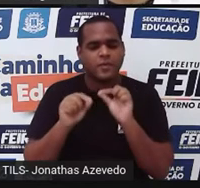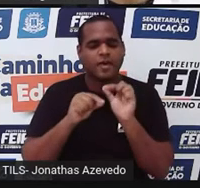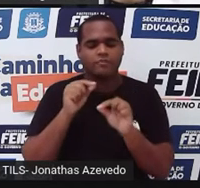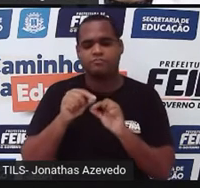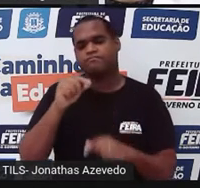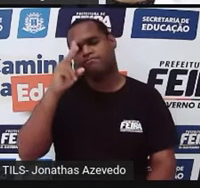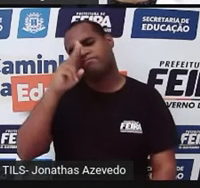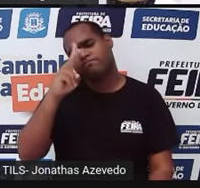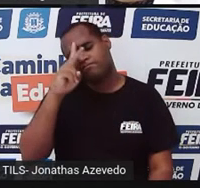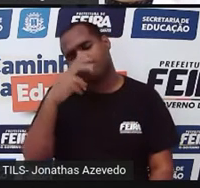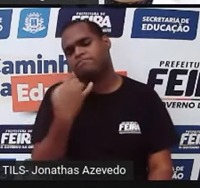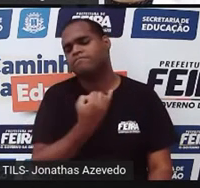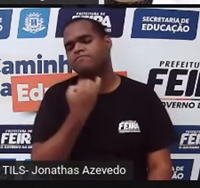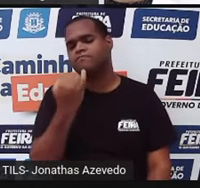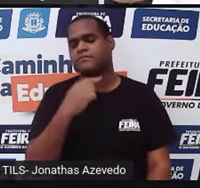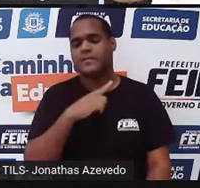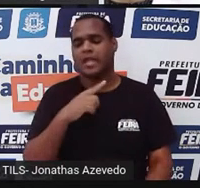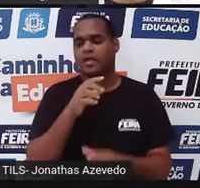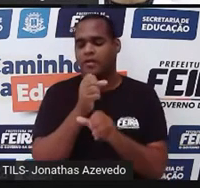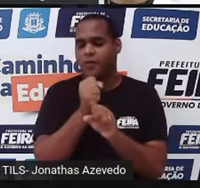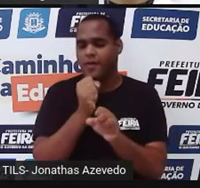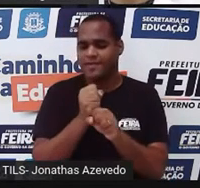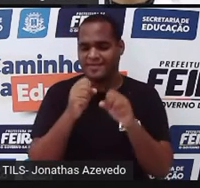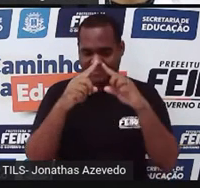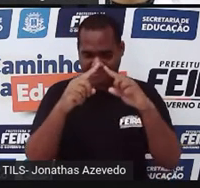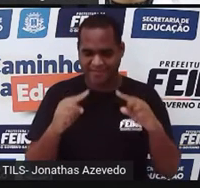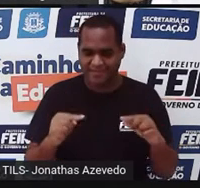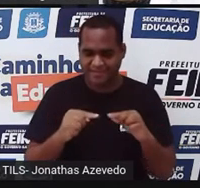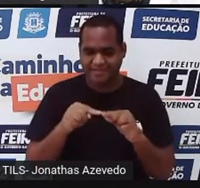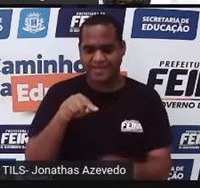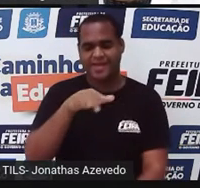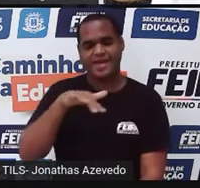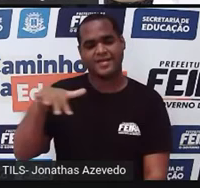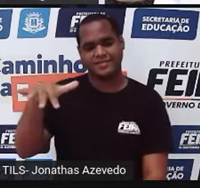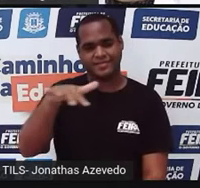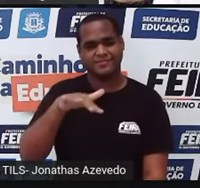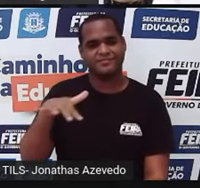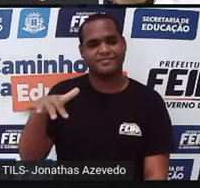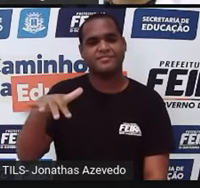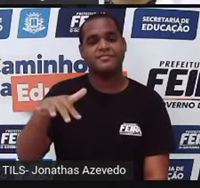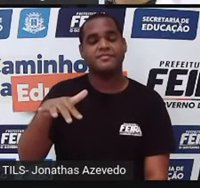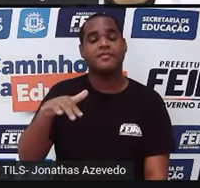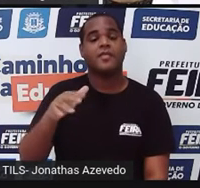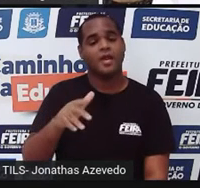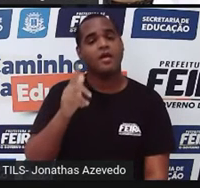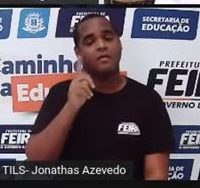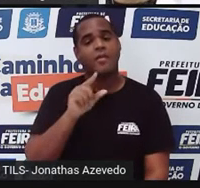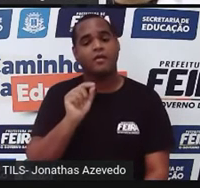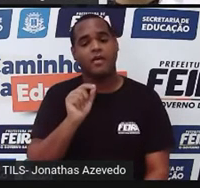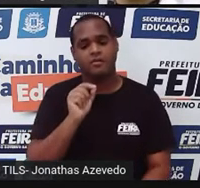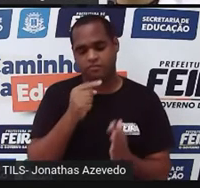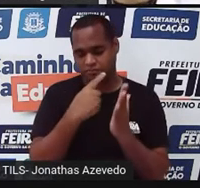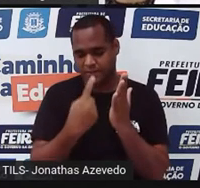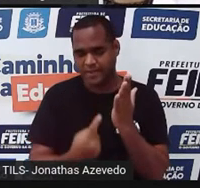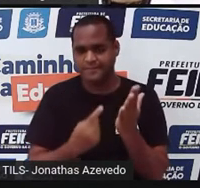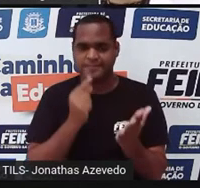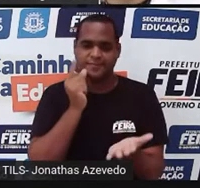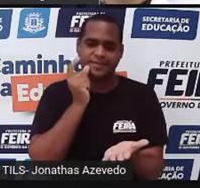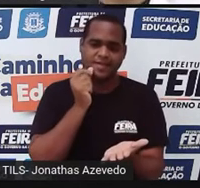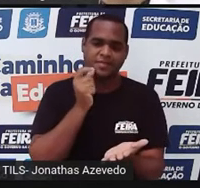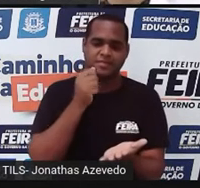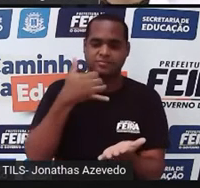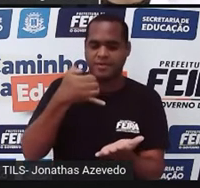relembrar o cálculo de área de triângulos. Tá? Do mesmo jeito, caderno, lápis, borracha,